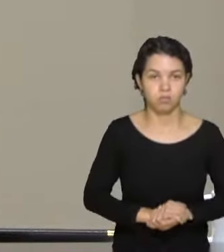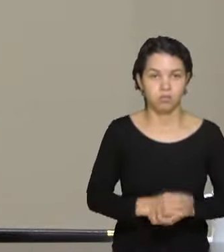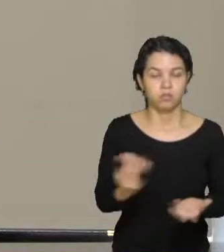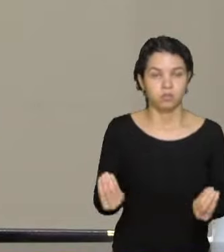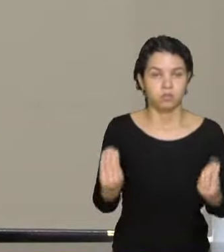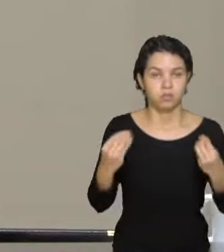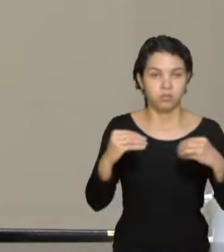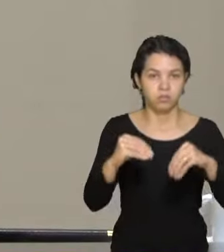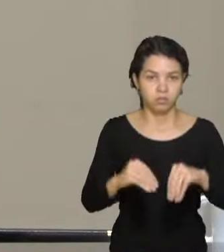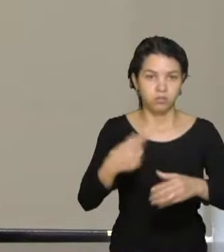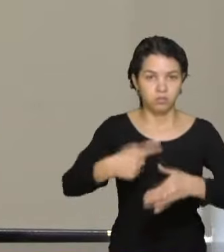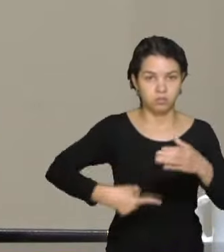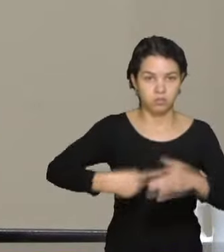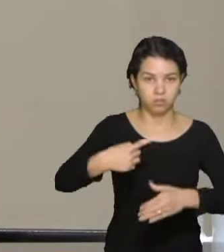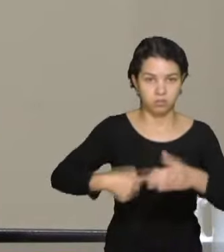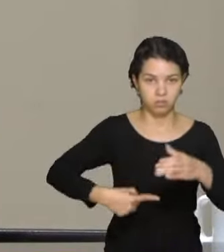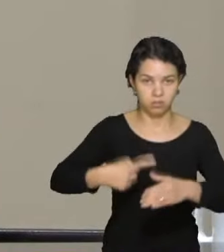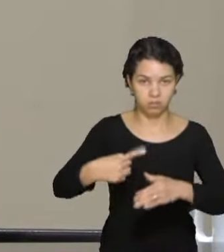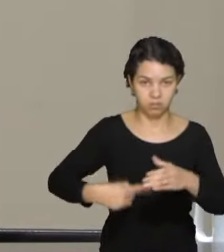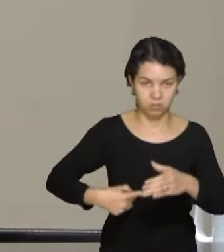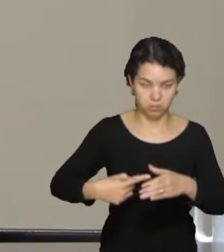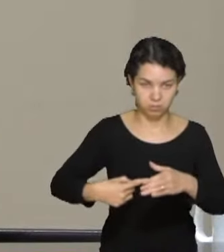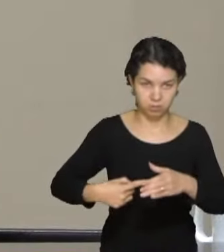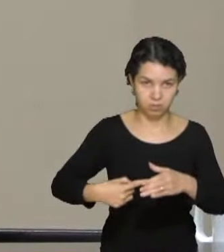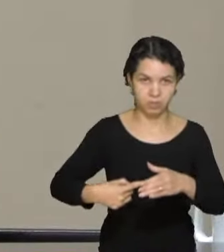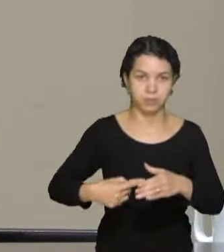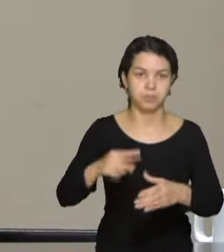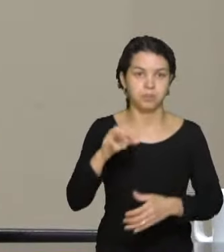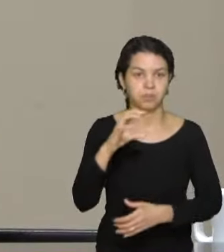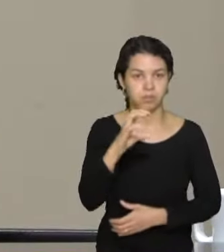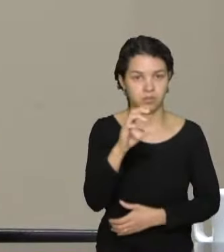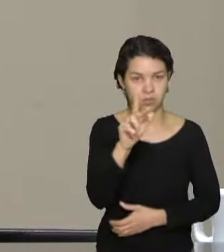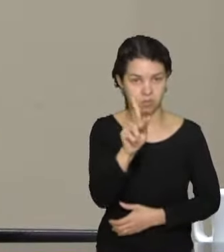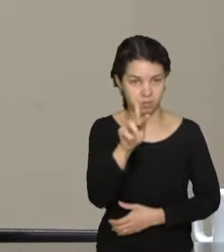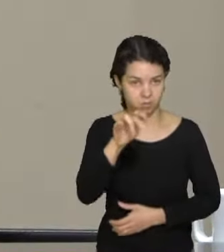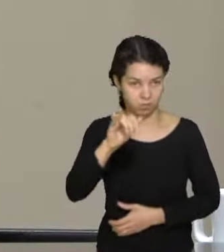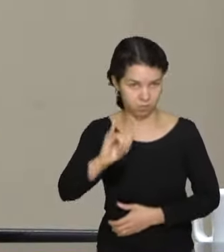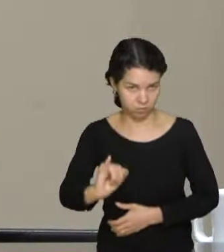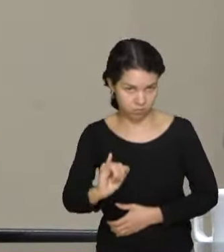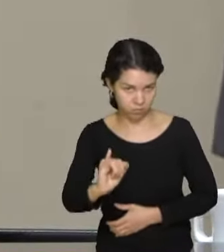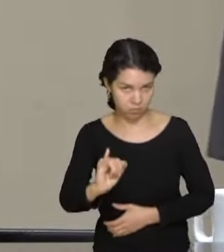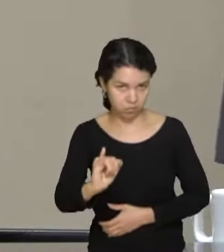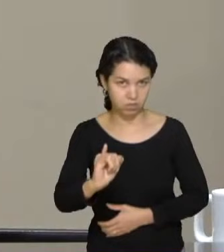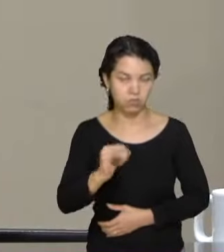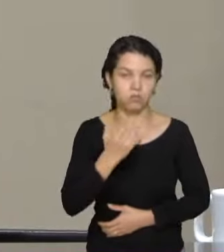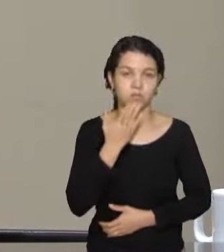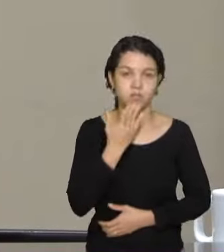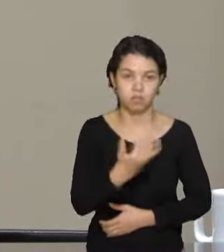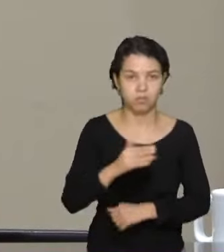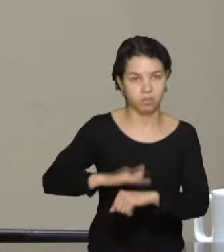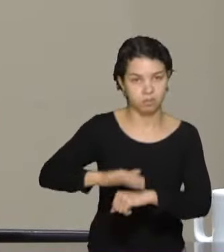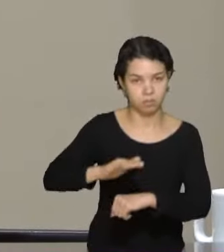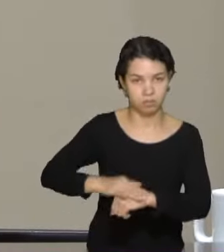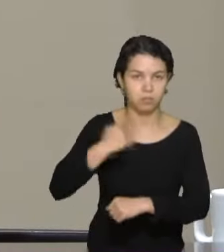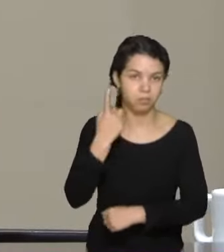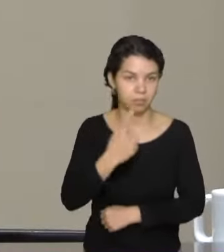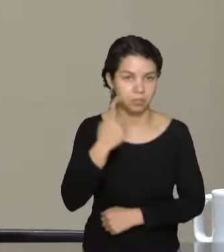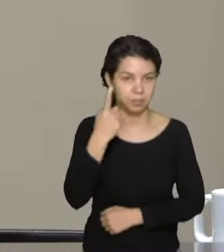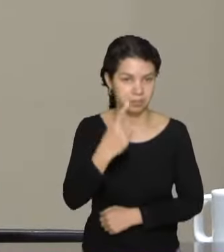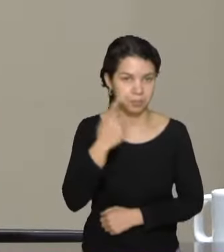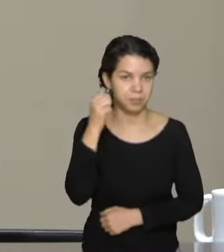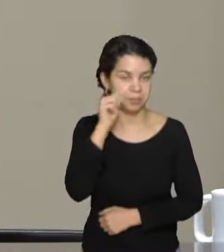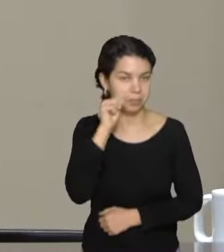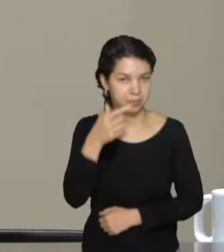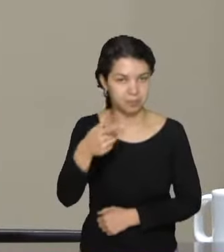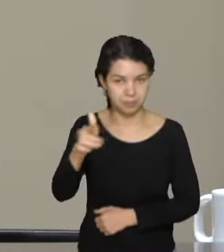da Comissão Parlamentar de Inquérito, solicitada pela deputada Ana Campagnolo e outros deputados,